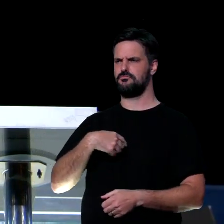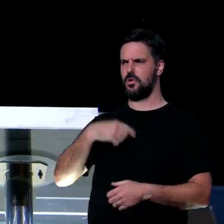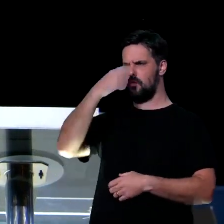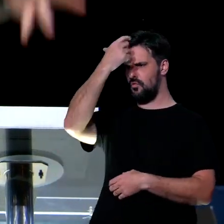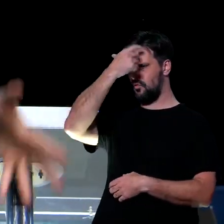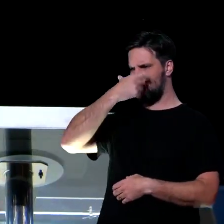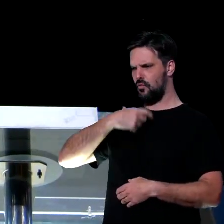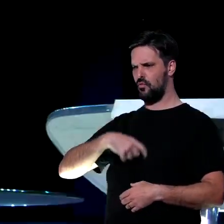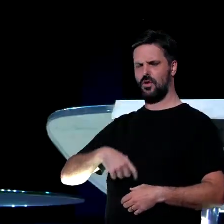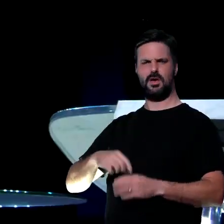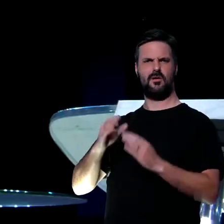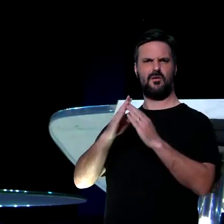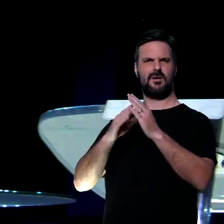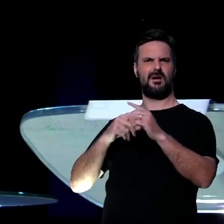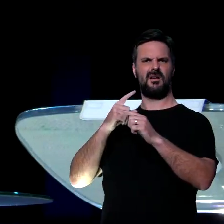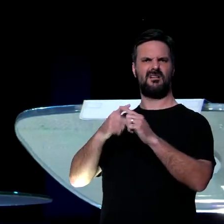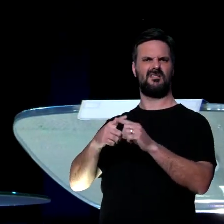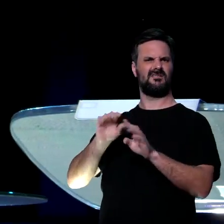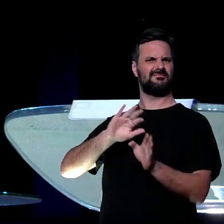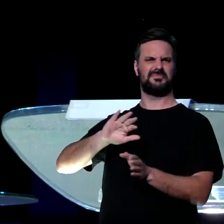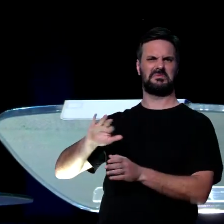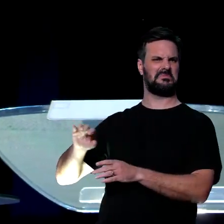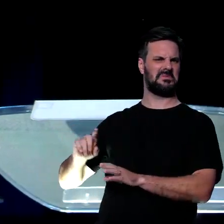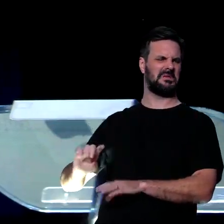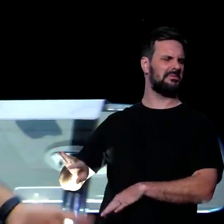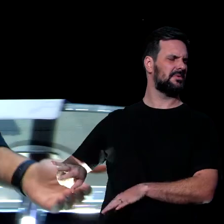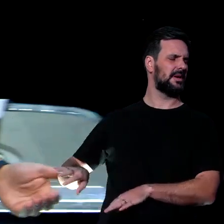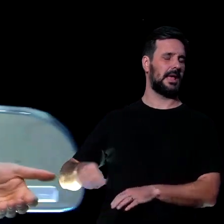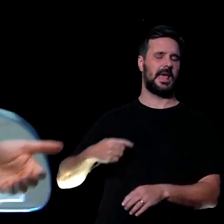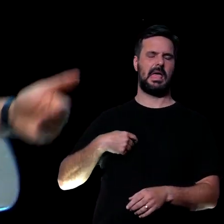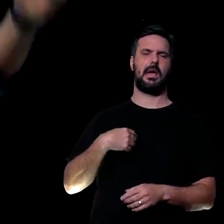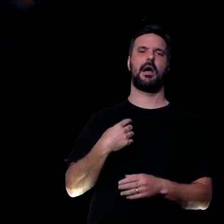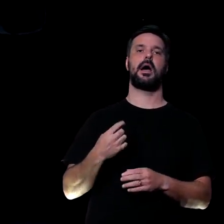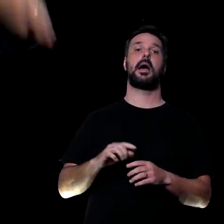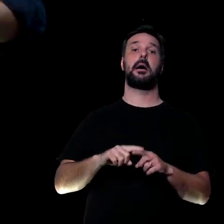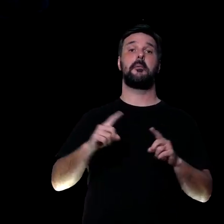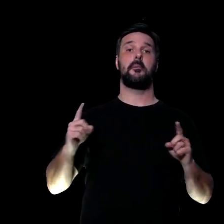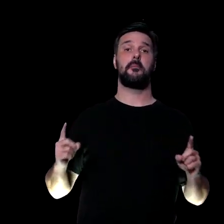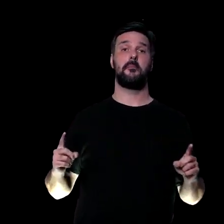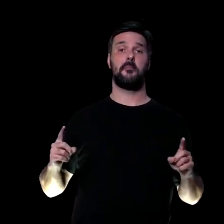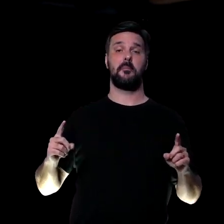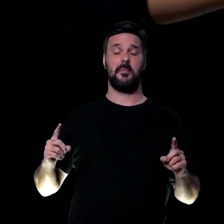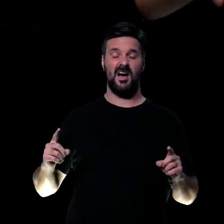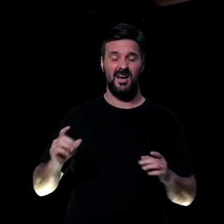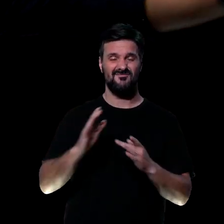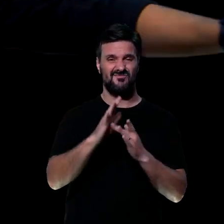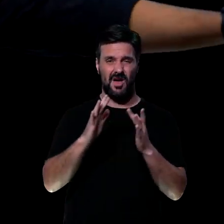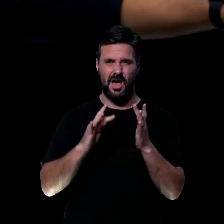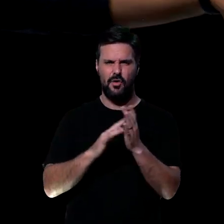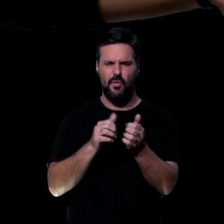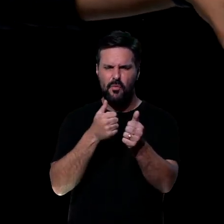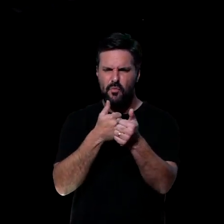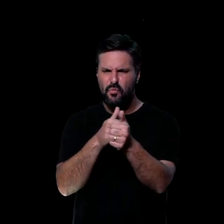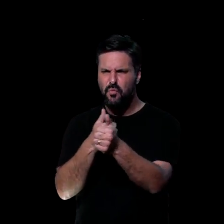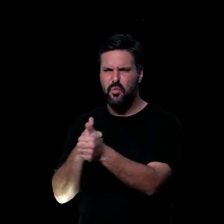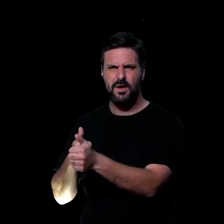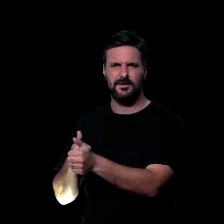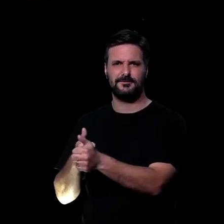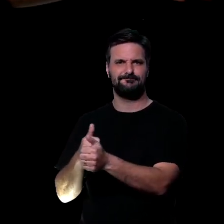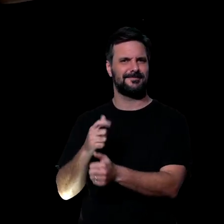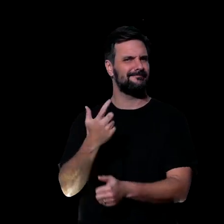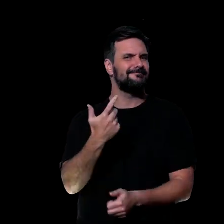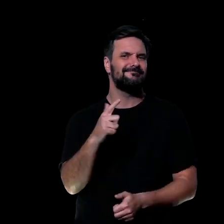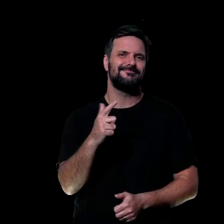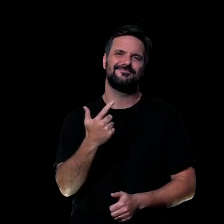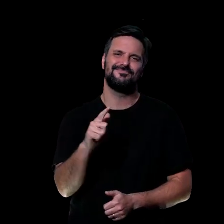desigrejado. Não existe membro amputado do corpo, fora do corpo, assim, no chão, caído, que está